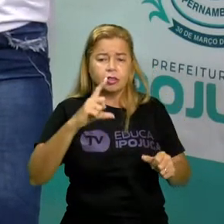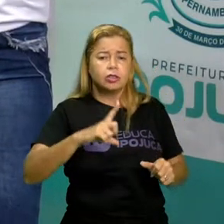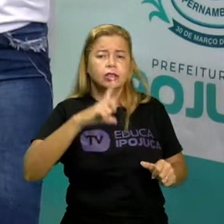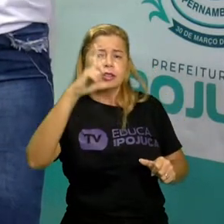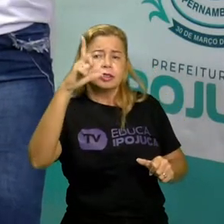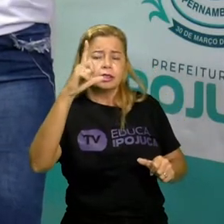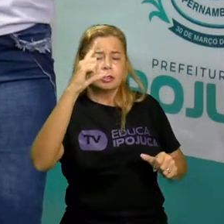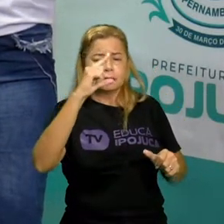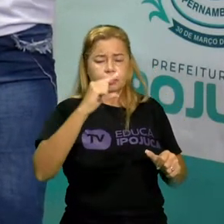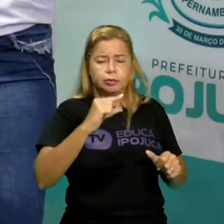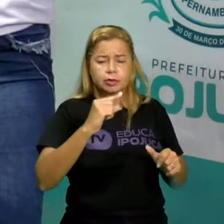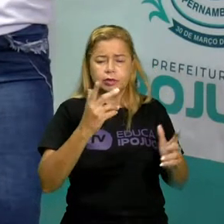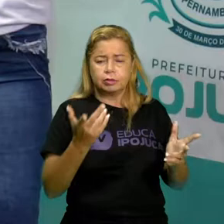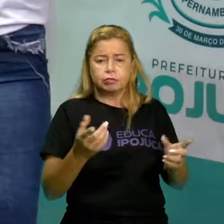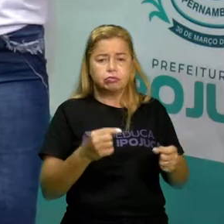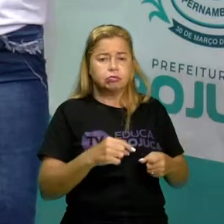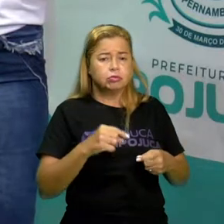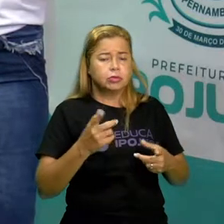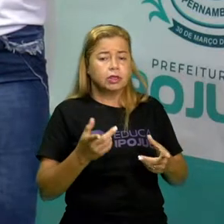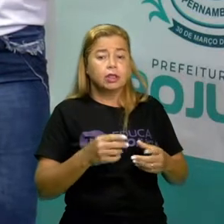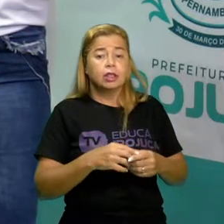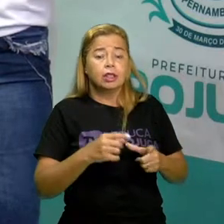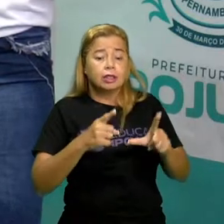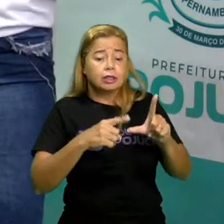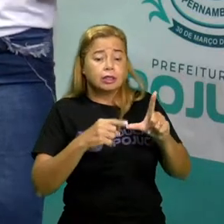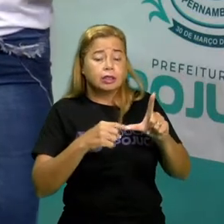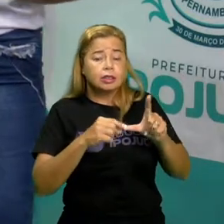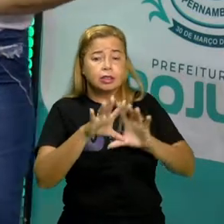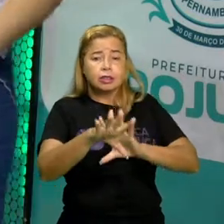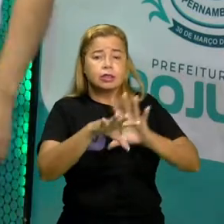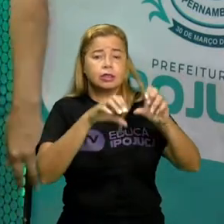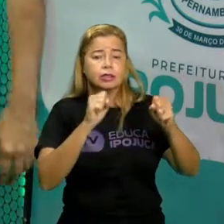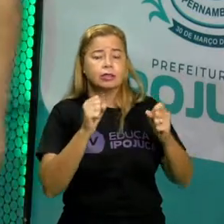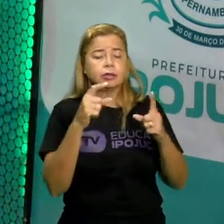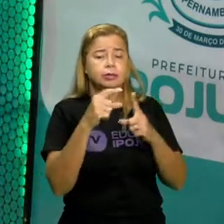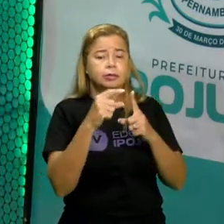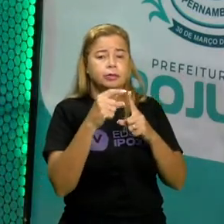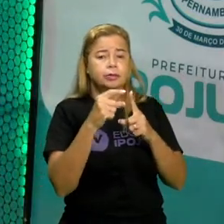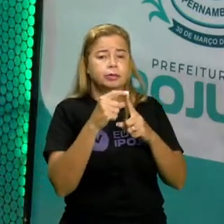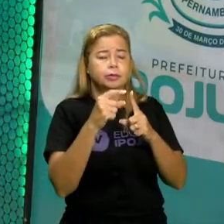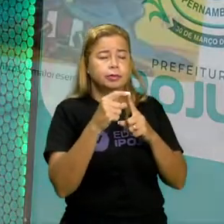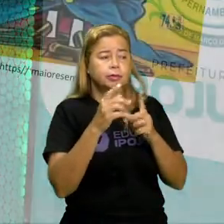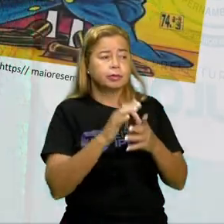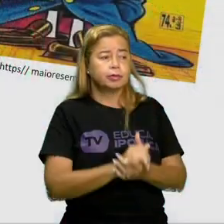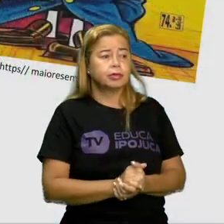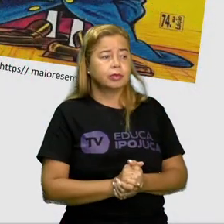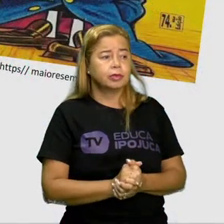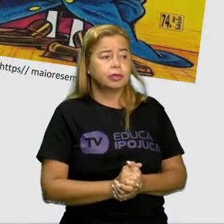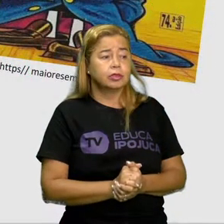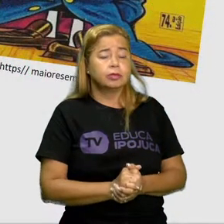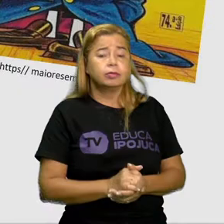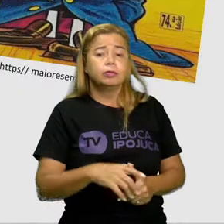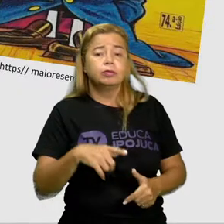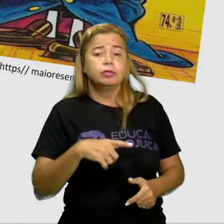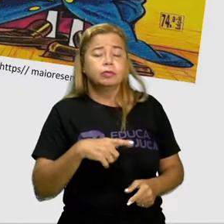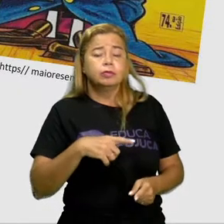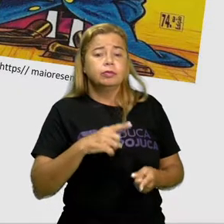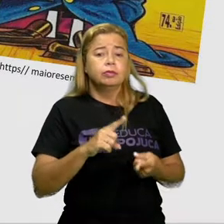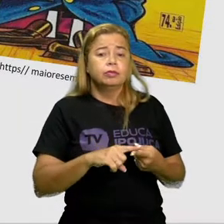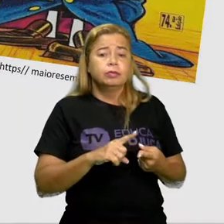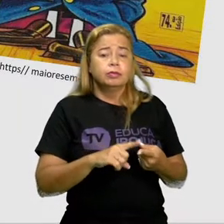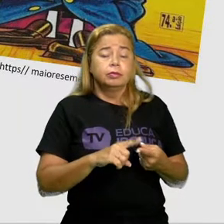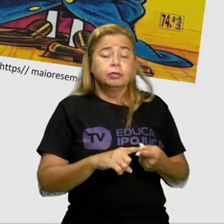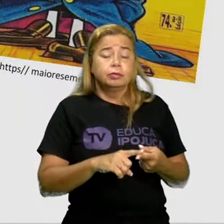os tipos As letras, elas formam o quê? As palavras Nós encontramos também palavras em